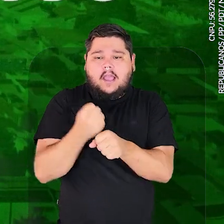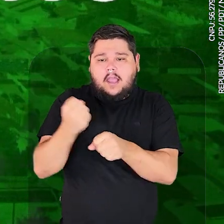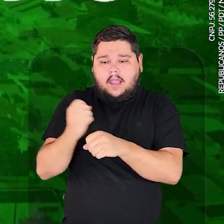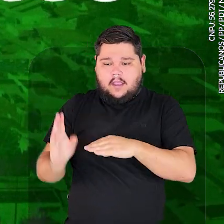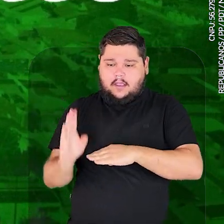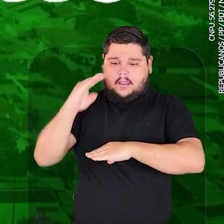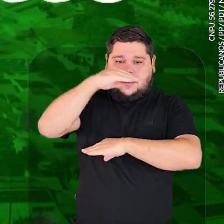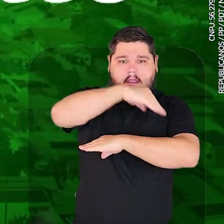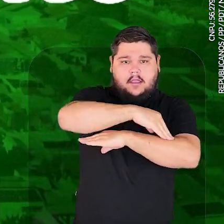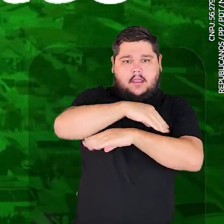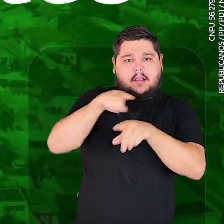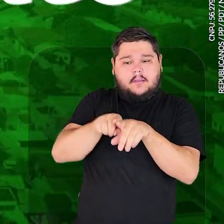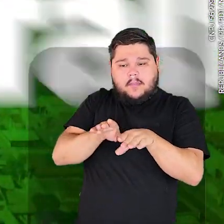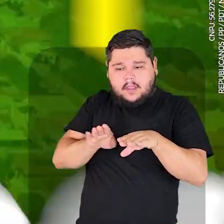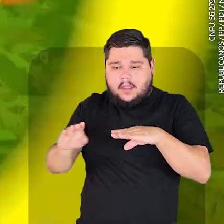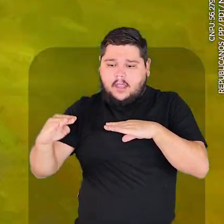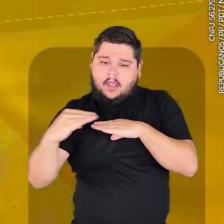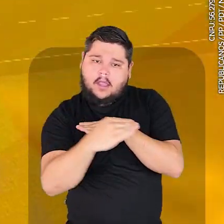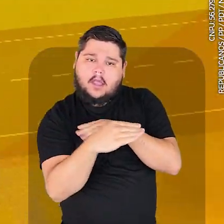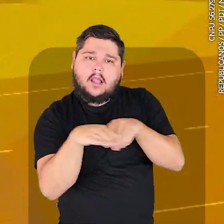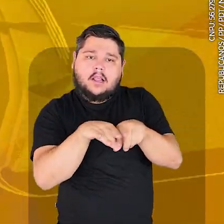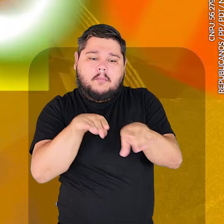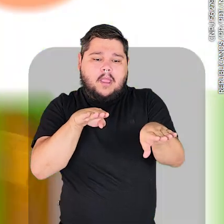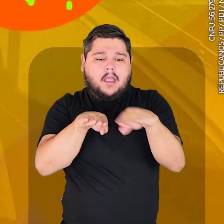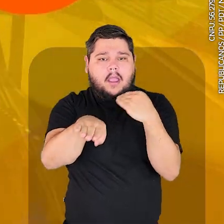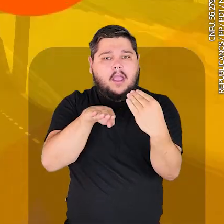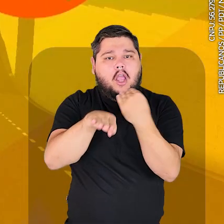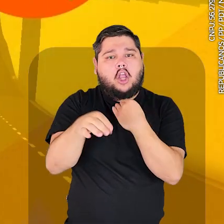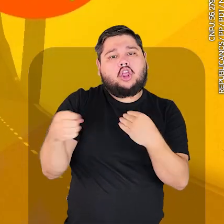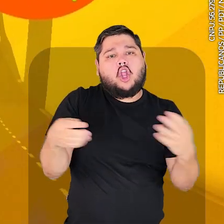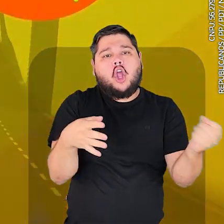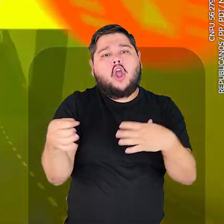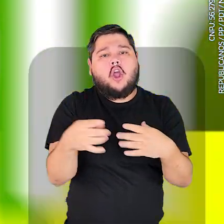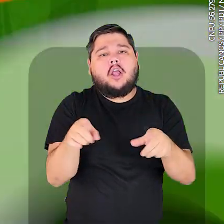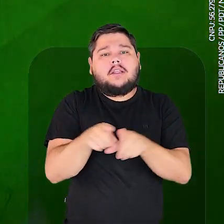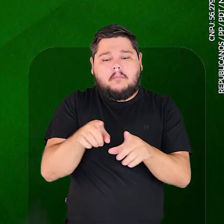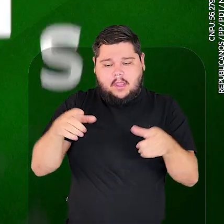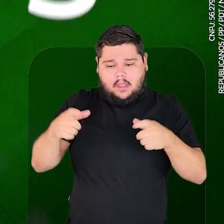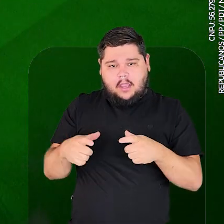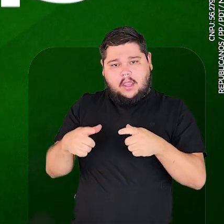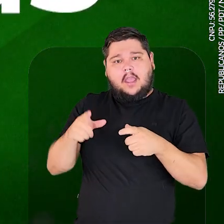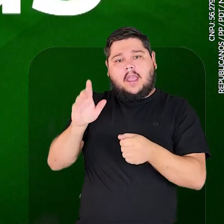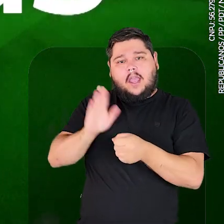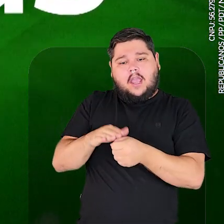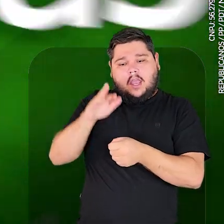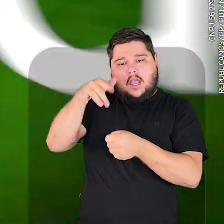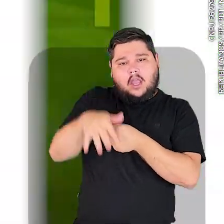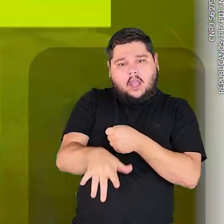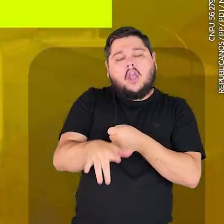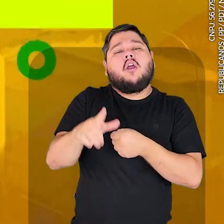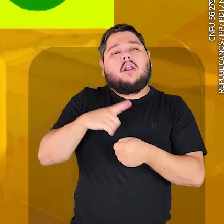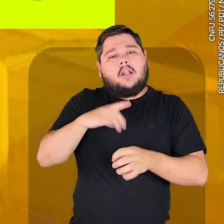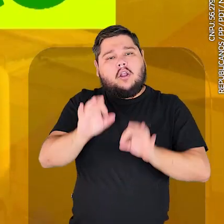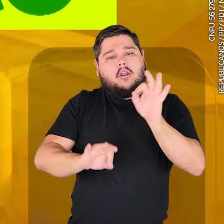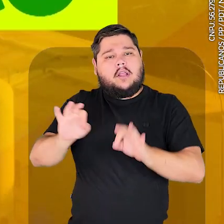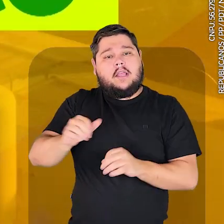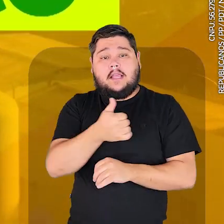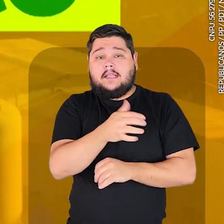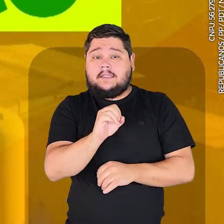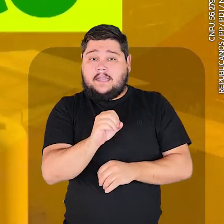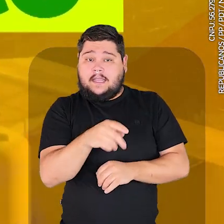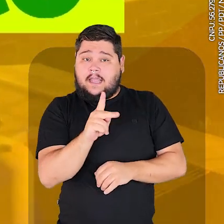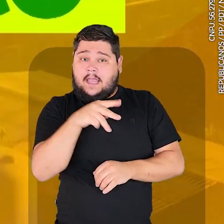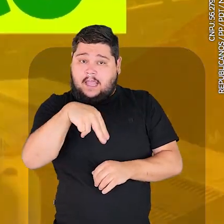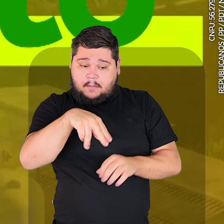Mais 300 quilômetros de asfalto novo. Construção de um viaduto, uma trincheira e a modernização de avenidas. E a entrega de uma